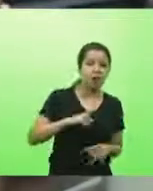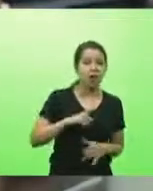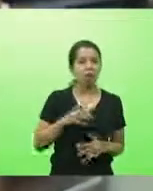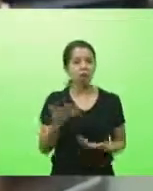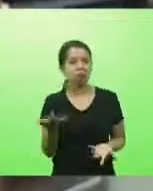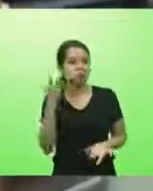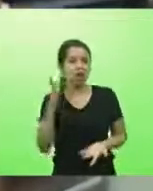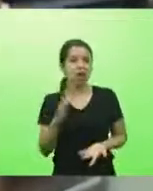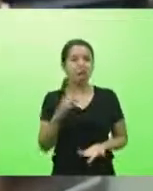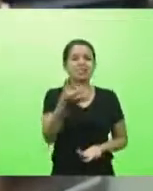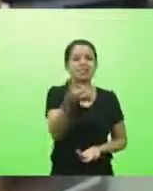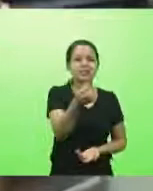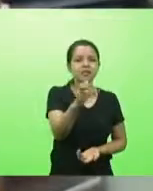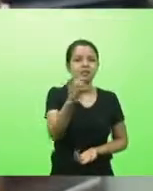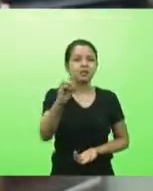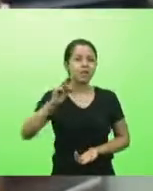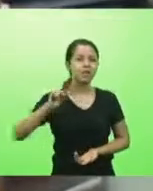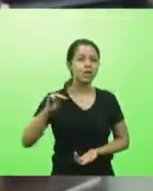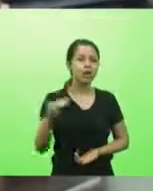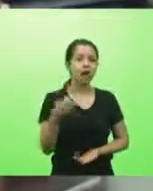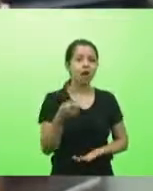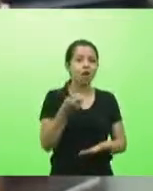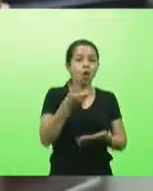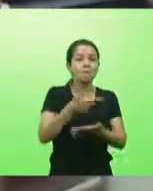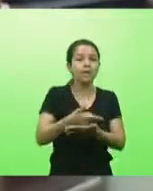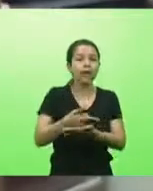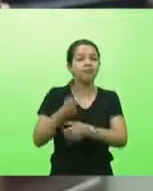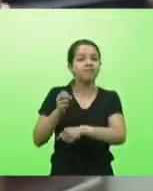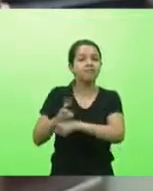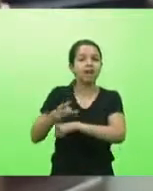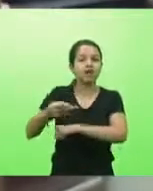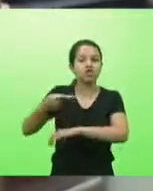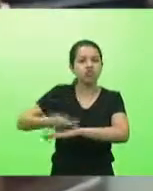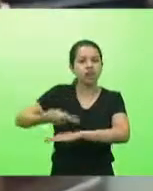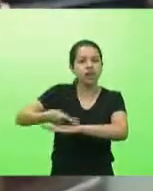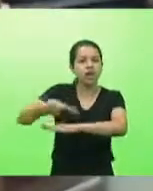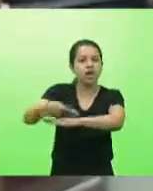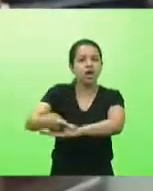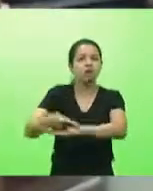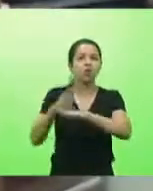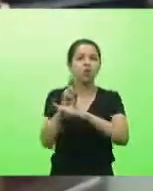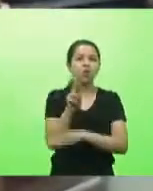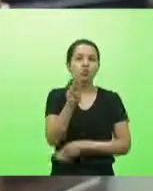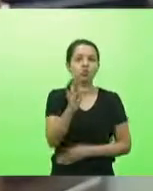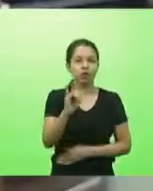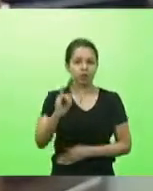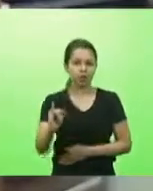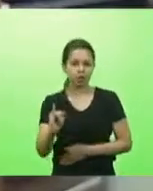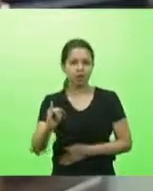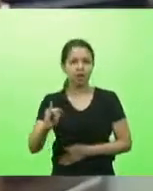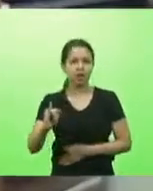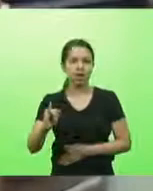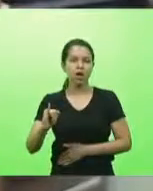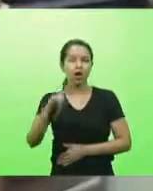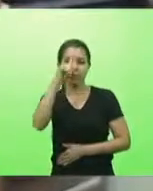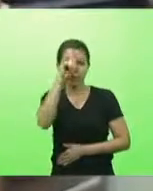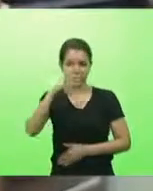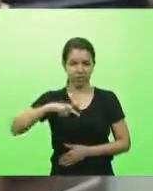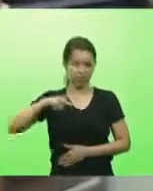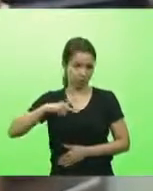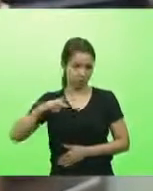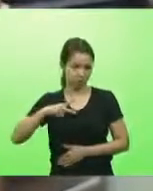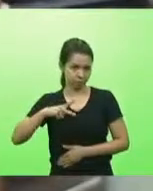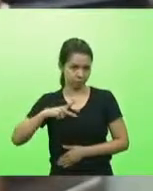milhões para comprar de vagas de leitos de UTI na rede privada. Nós protocolamos